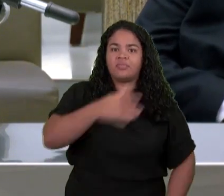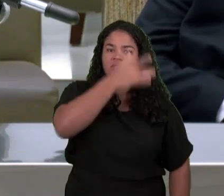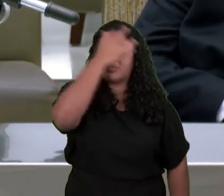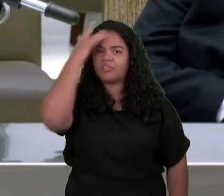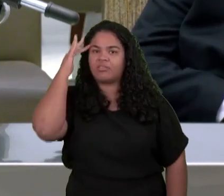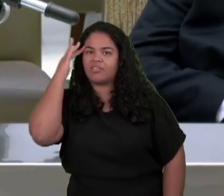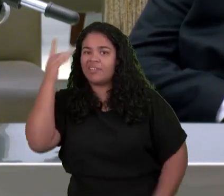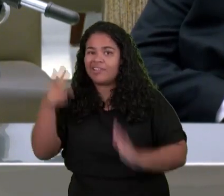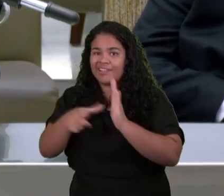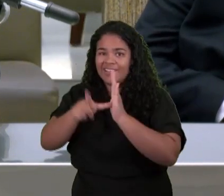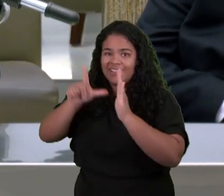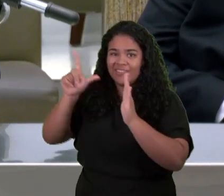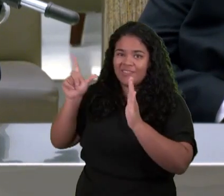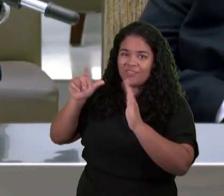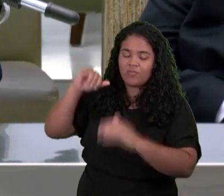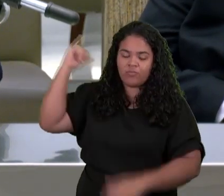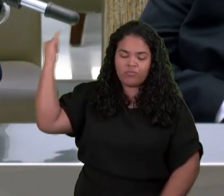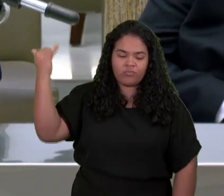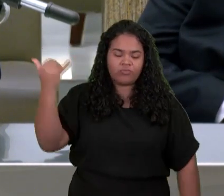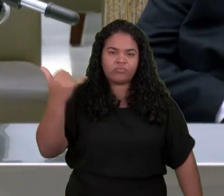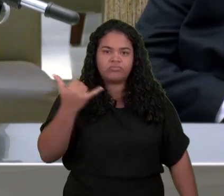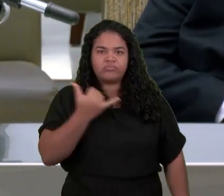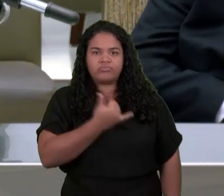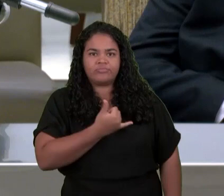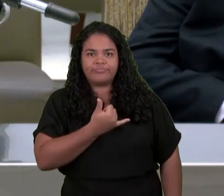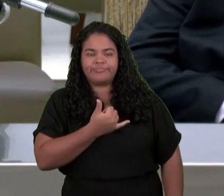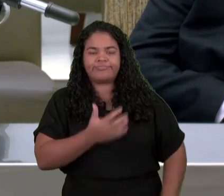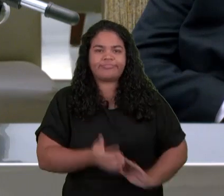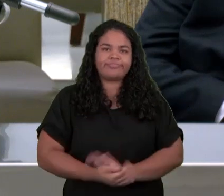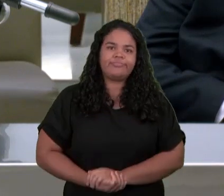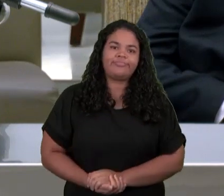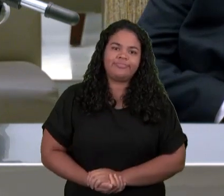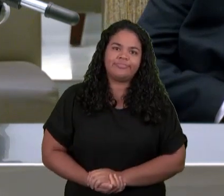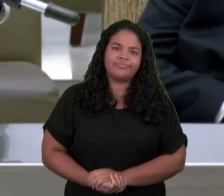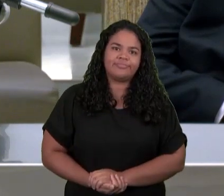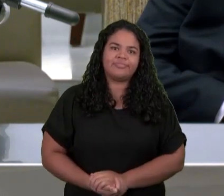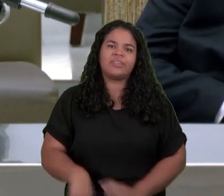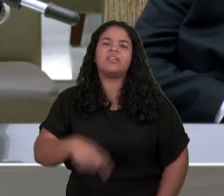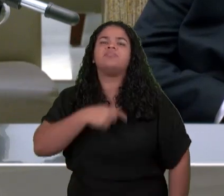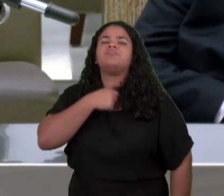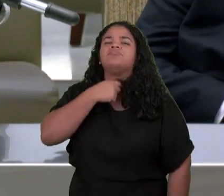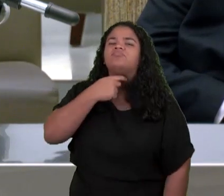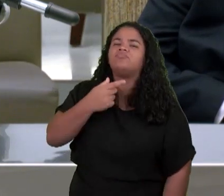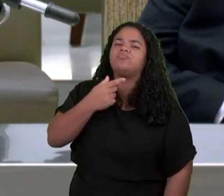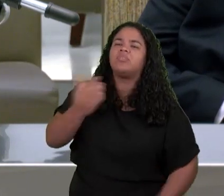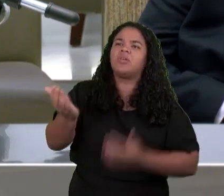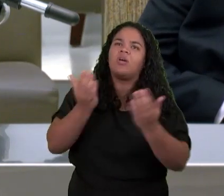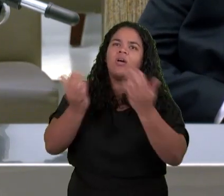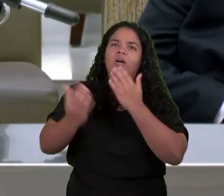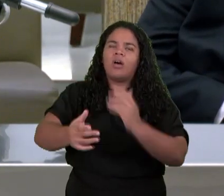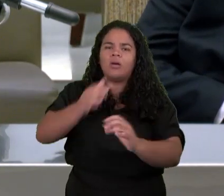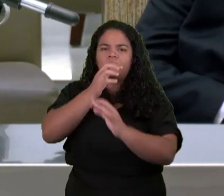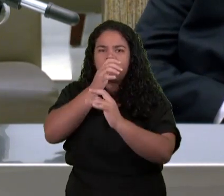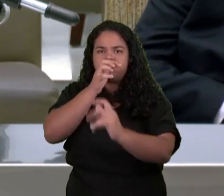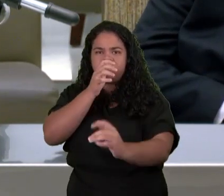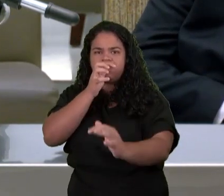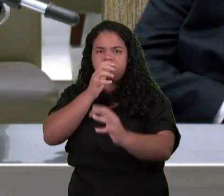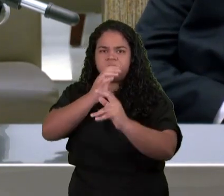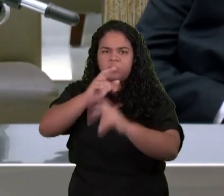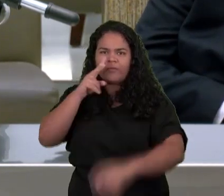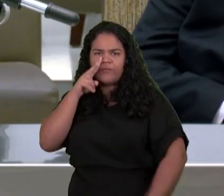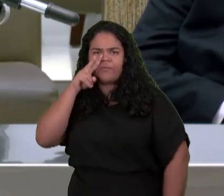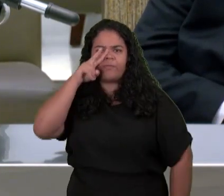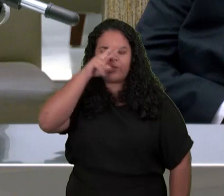trombeta Ouvira falar comigo E ele faz menção Aquilo que está no versículo 10 Do